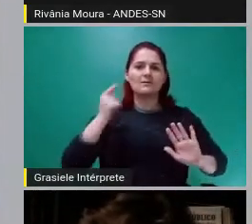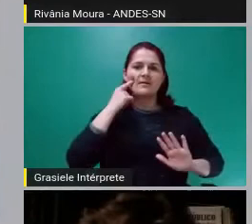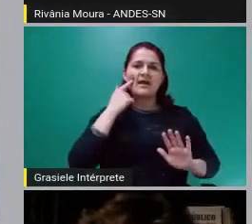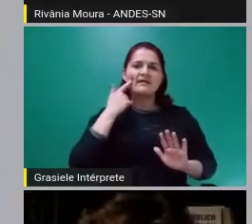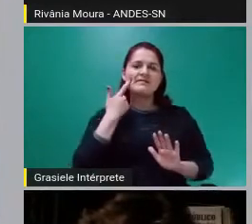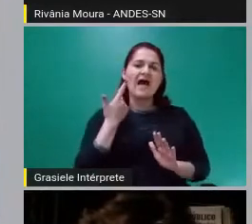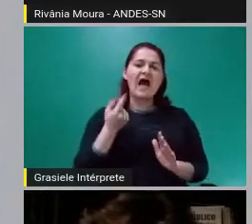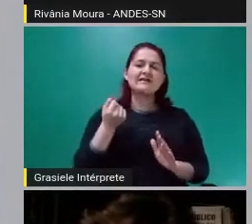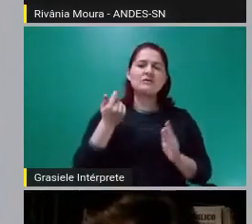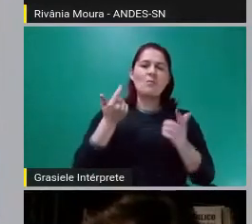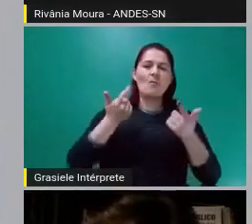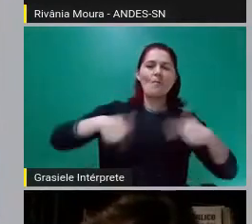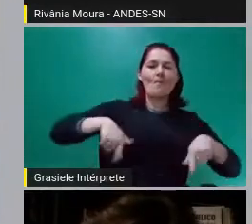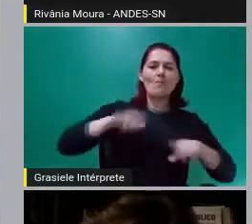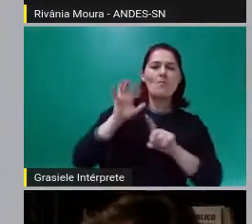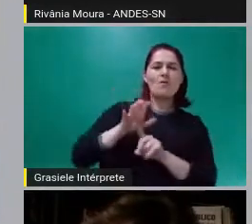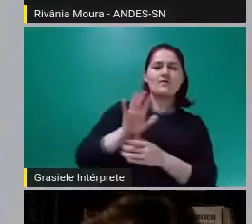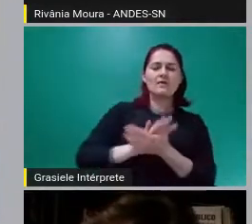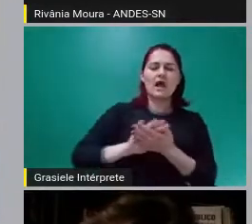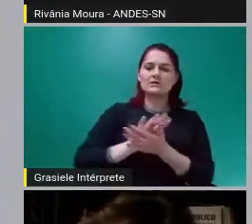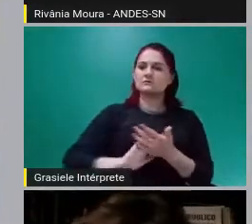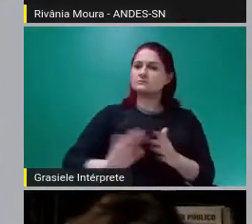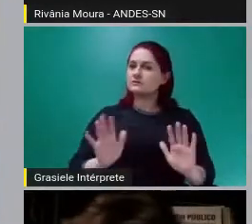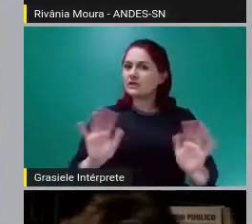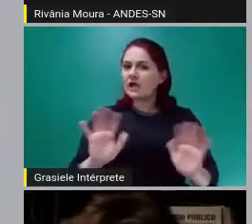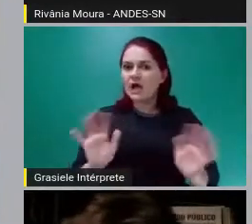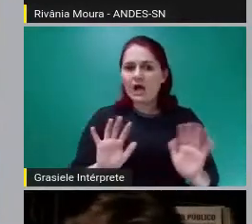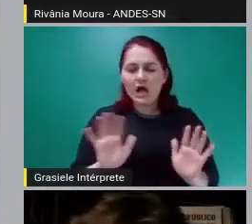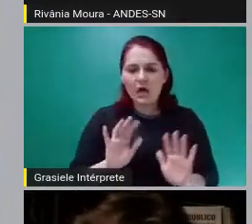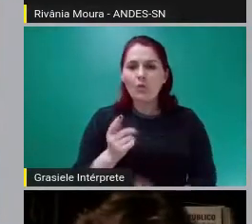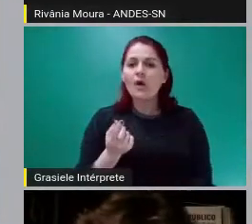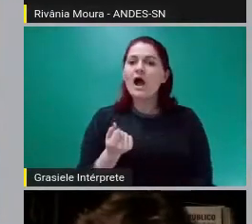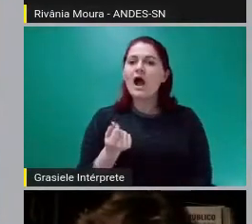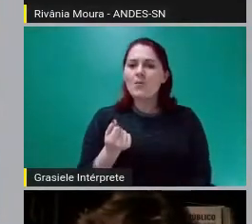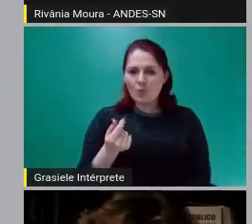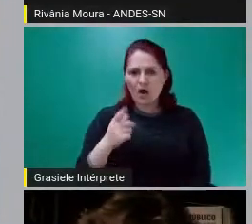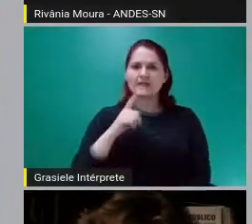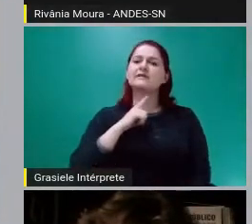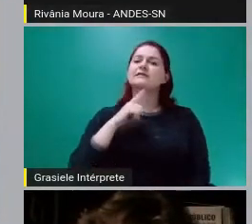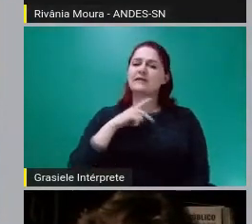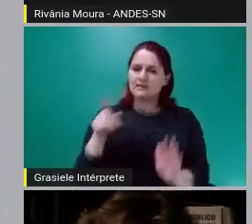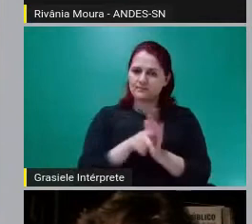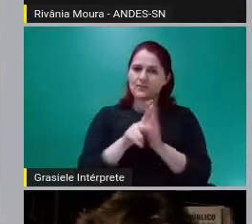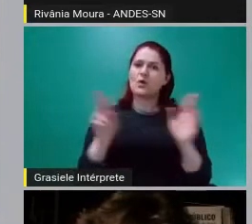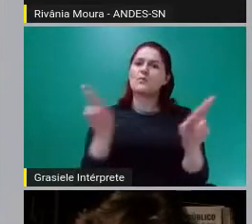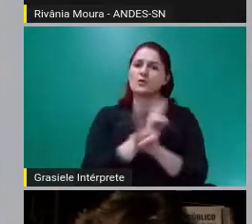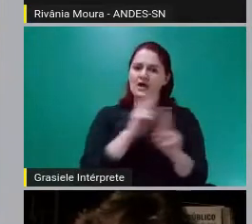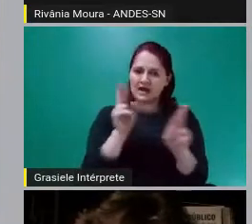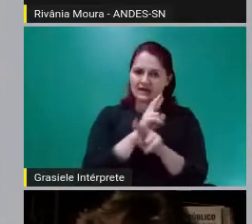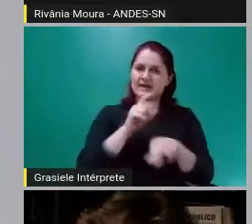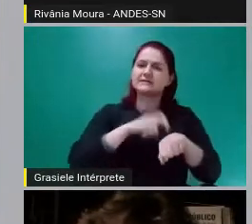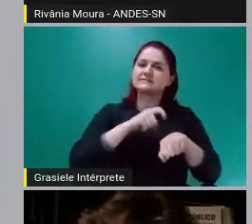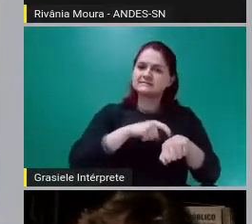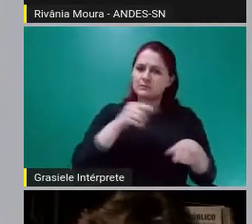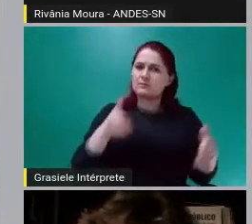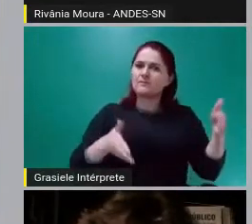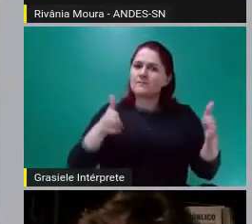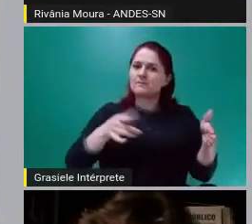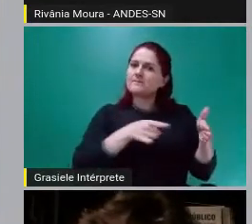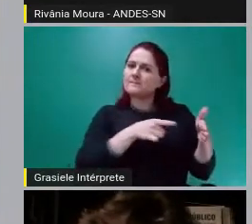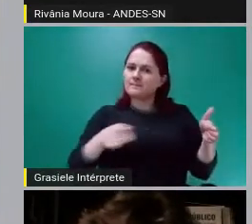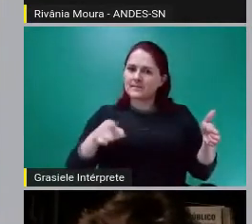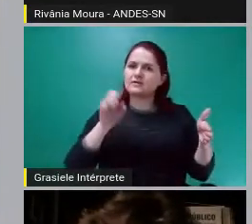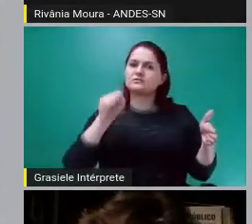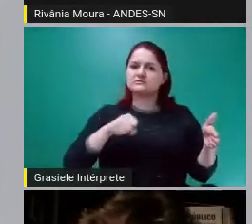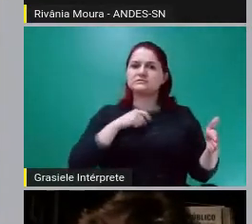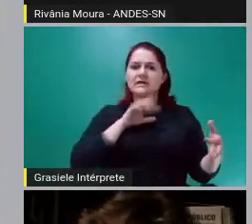síntese das relações sociais em cada momento. E o acesso à moeda é vital